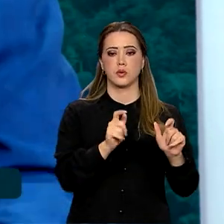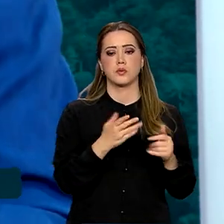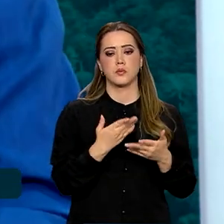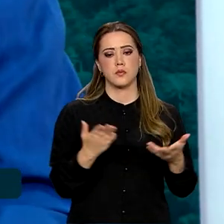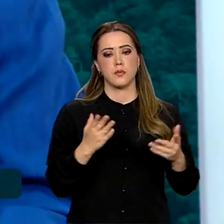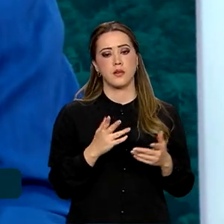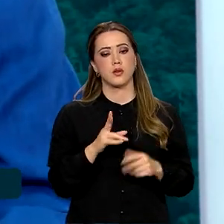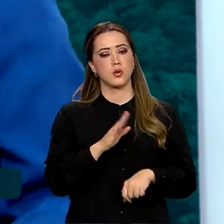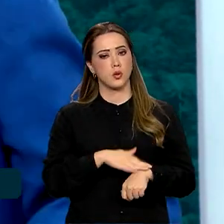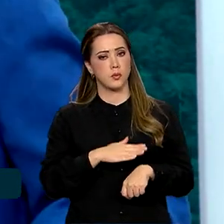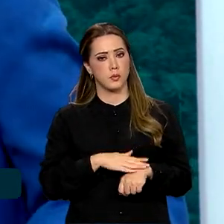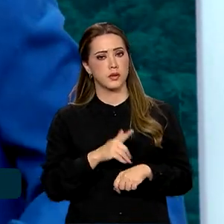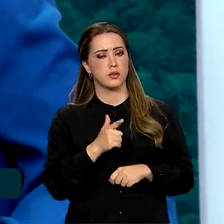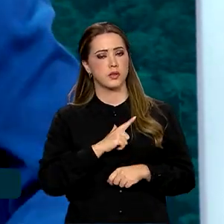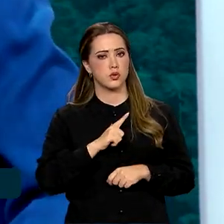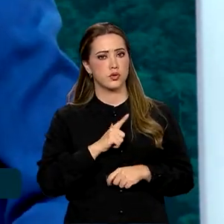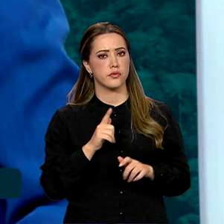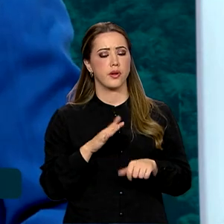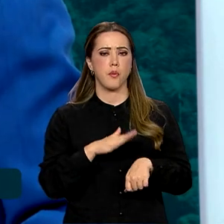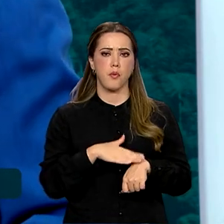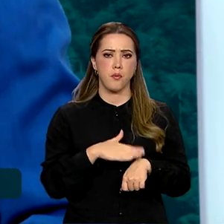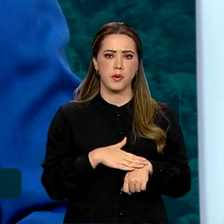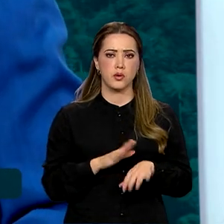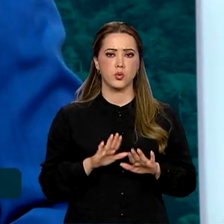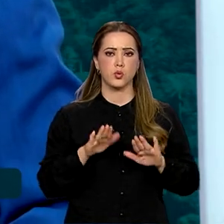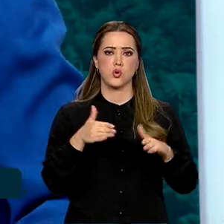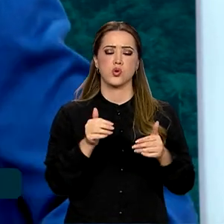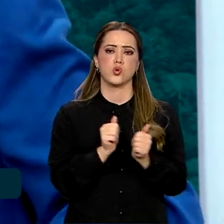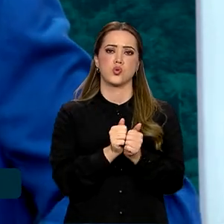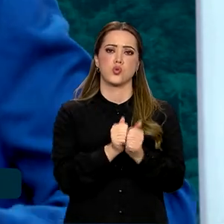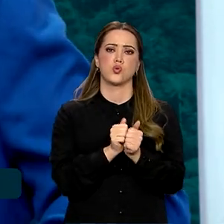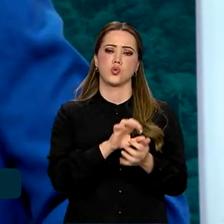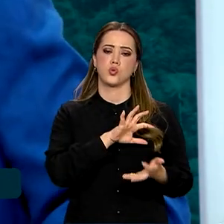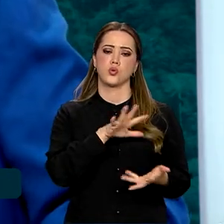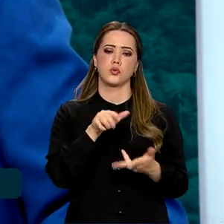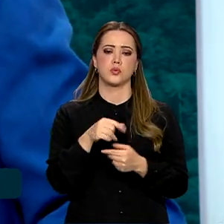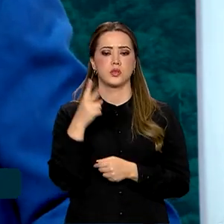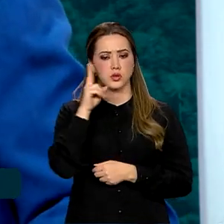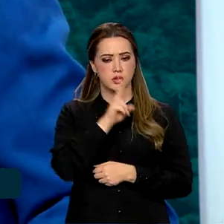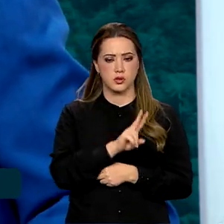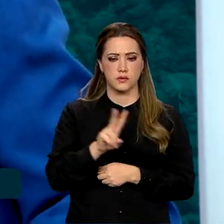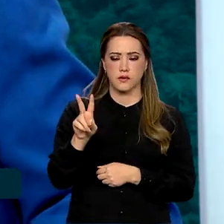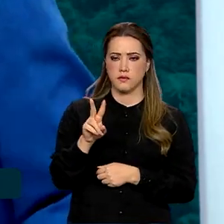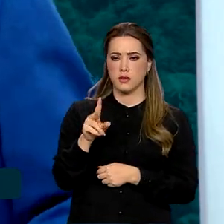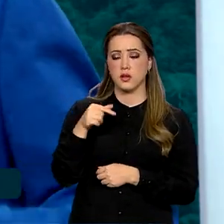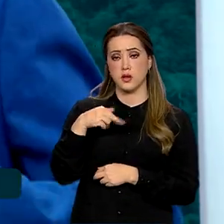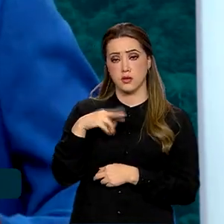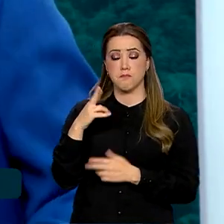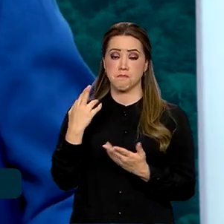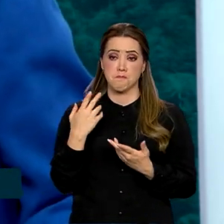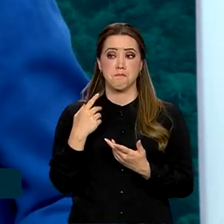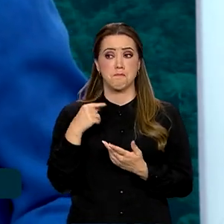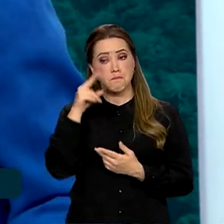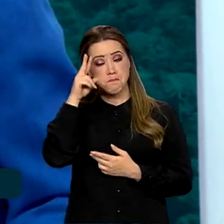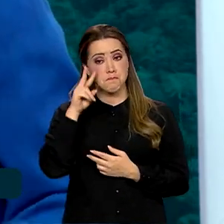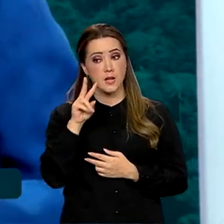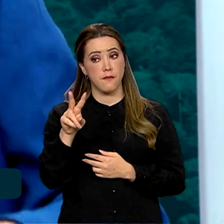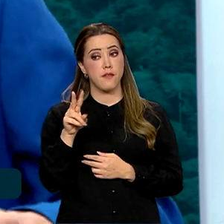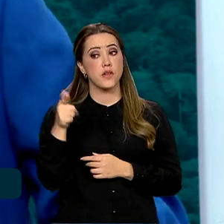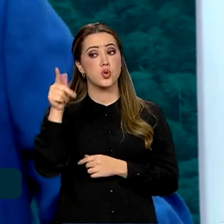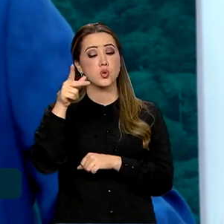quando tivermos esse momento com o mundo, a gente vai ouvir com todo o respeito, mas sabendo